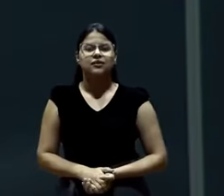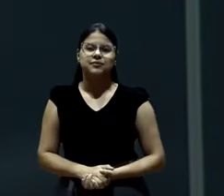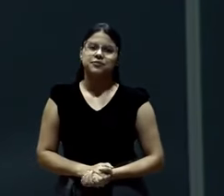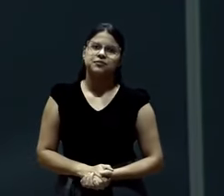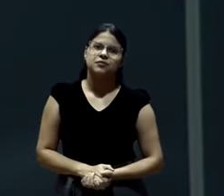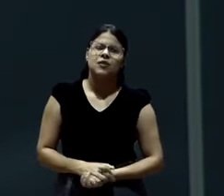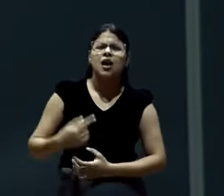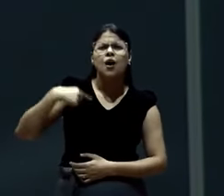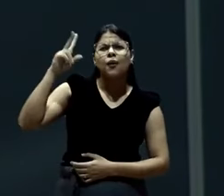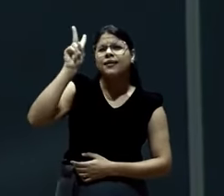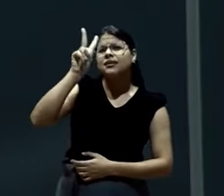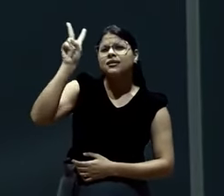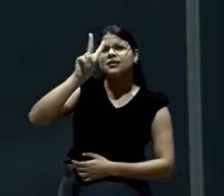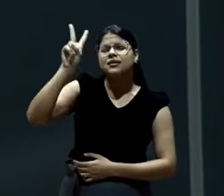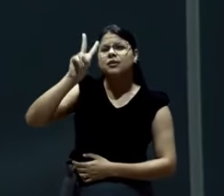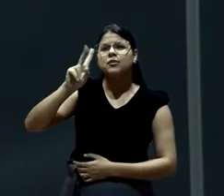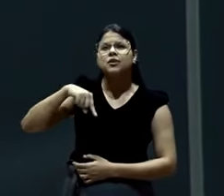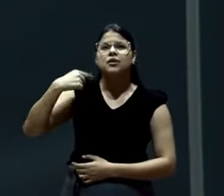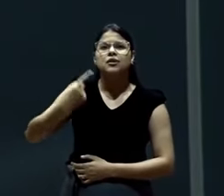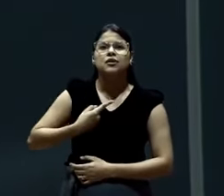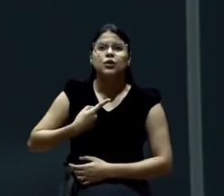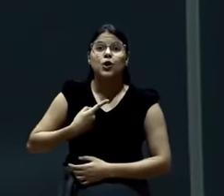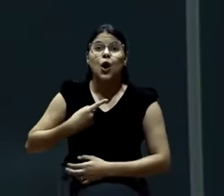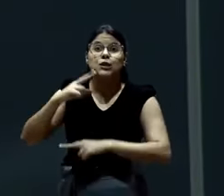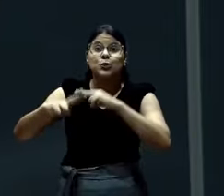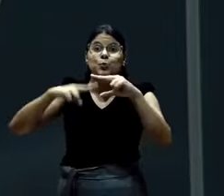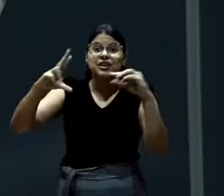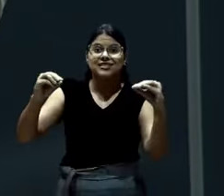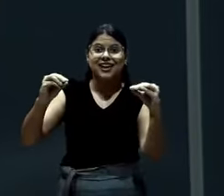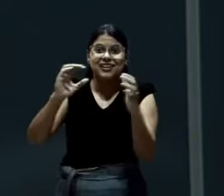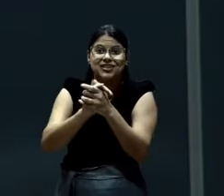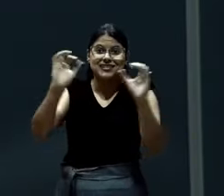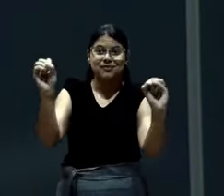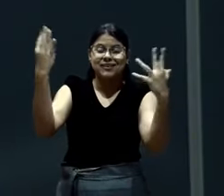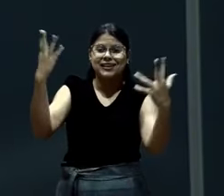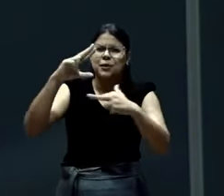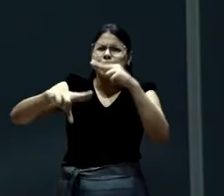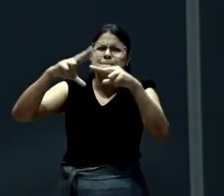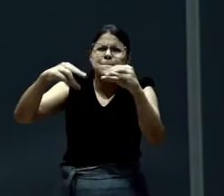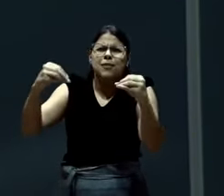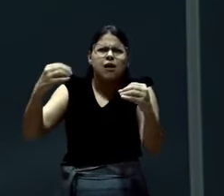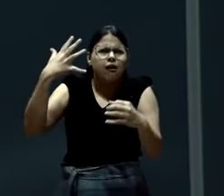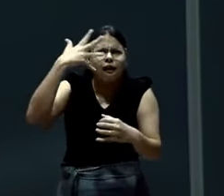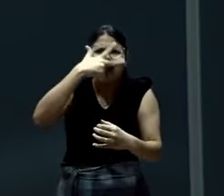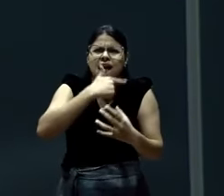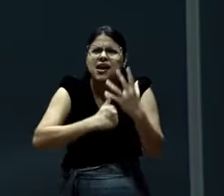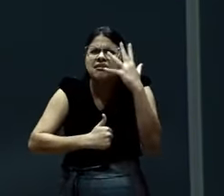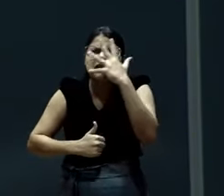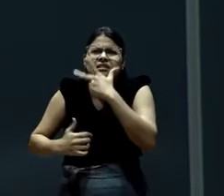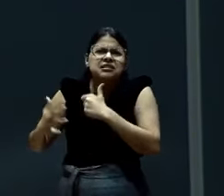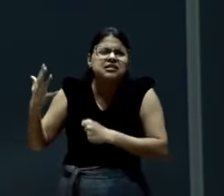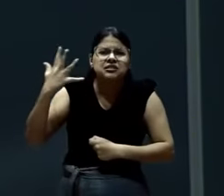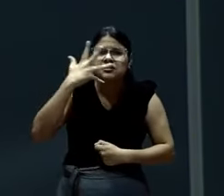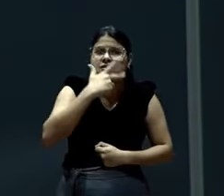E eu me lembro no seguinte. Nós ganhamos um monte de coisa. No casamento. Cada coisa bonita. Isso, aquilo, aquilo, outro e